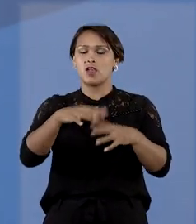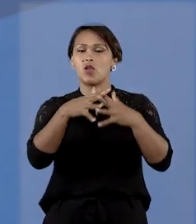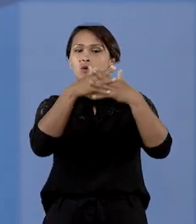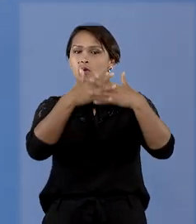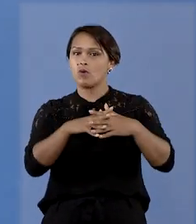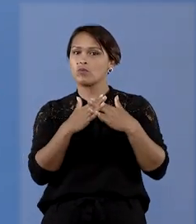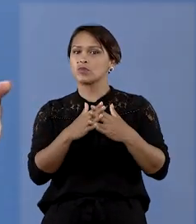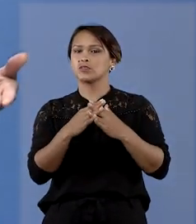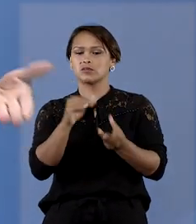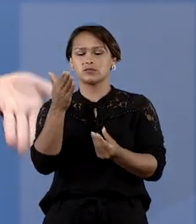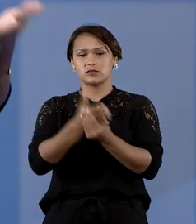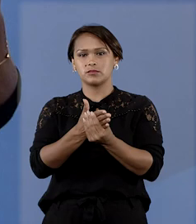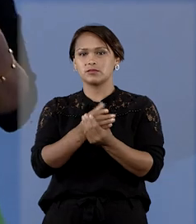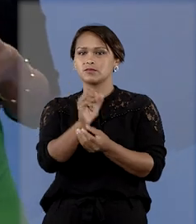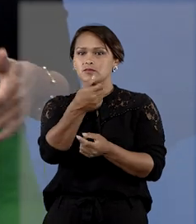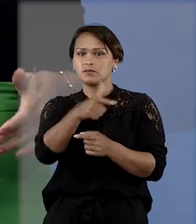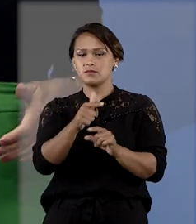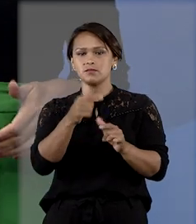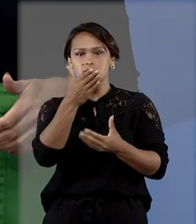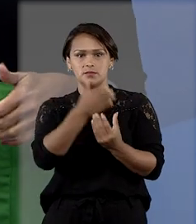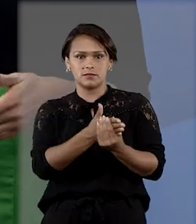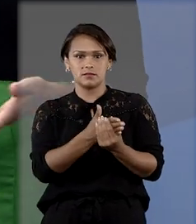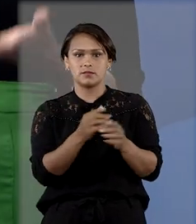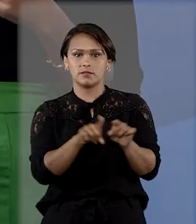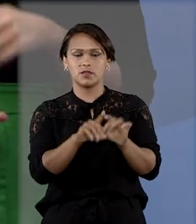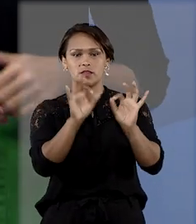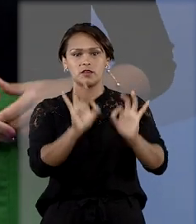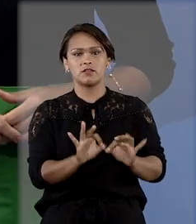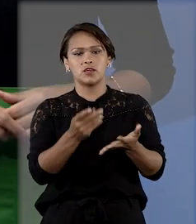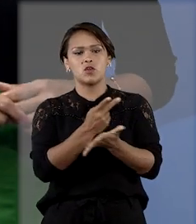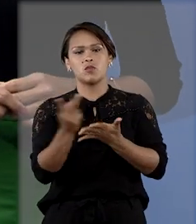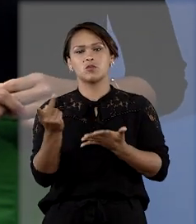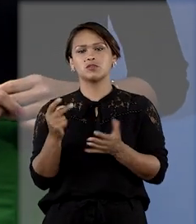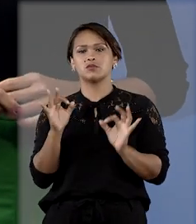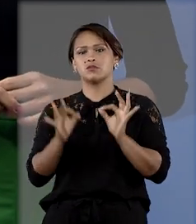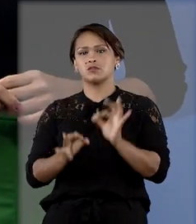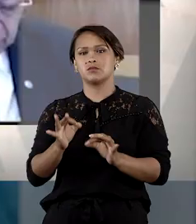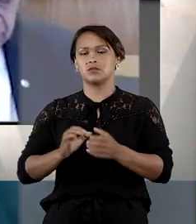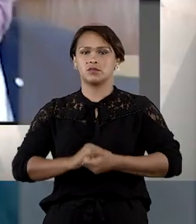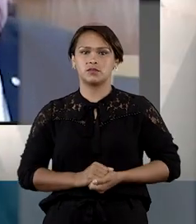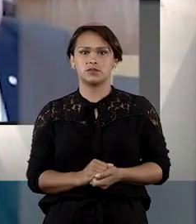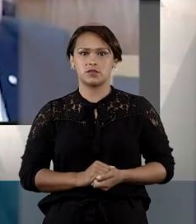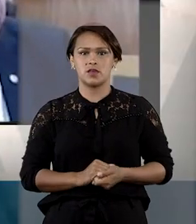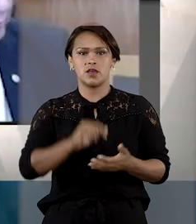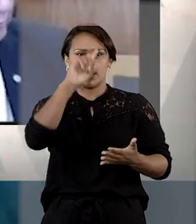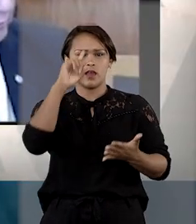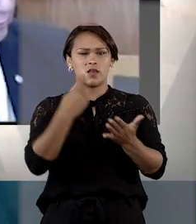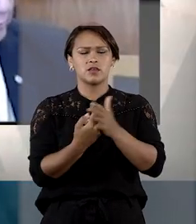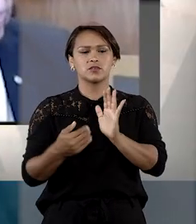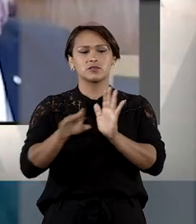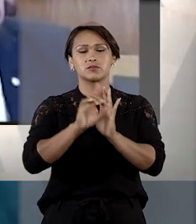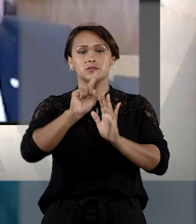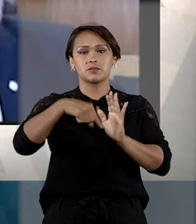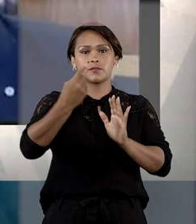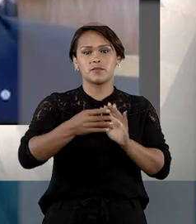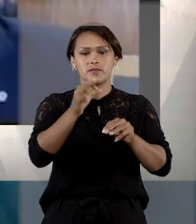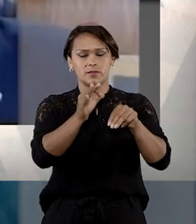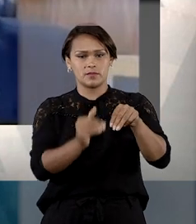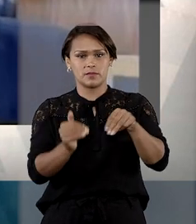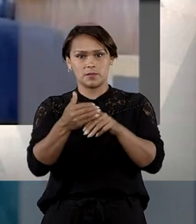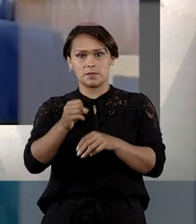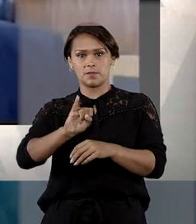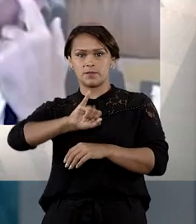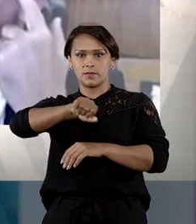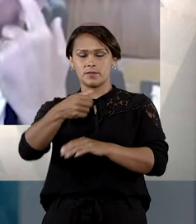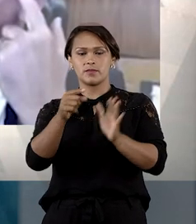complexidade do inquérito ou do processo. Veja como foi o julgamento. A decisão veio após os ministros